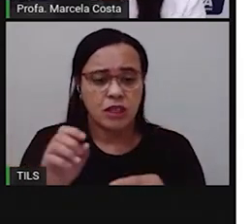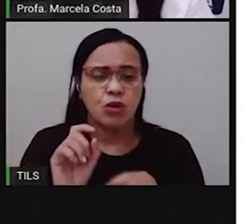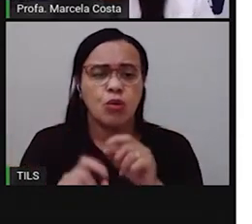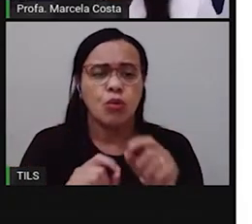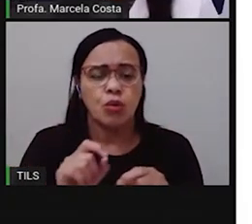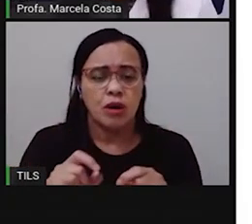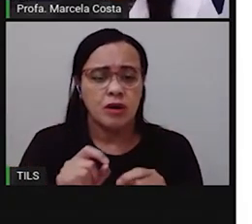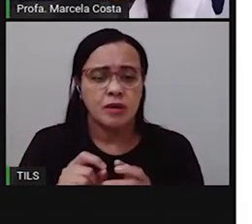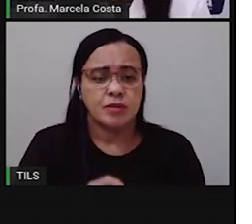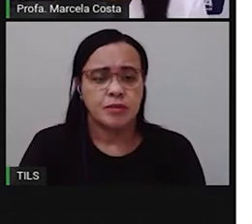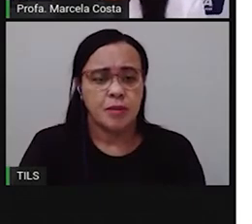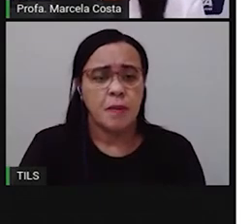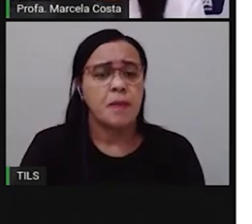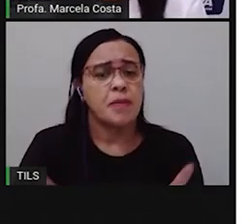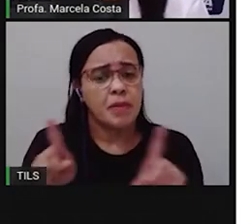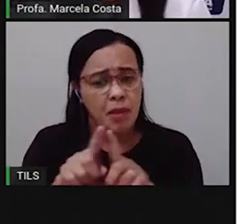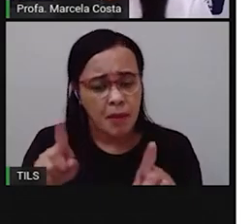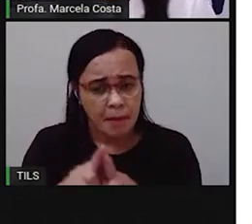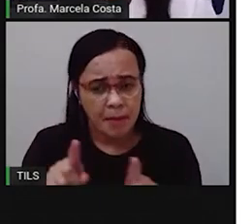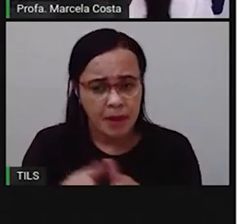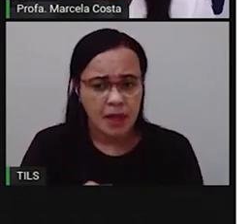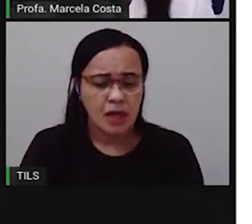Mercado Municipal.